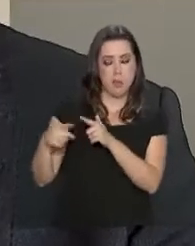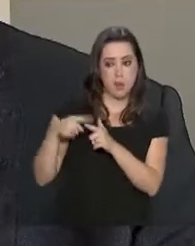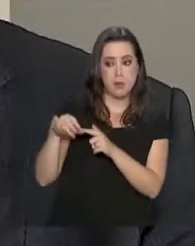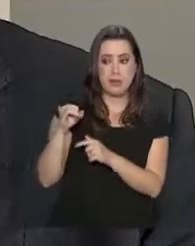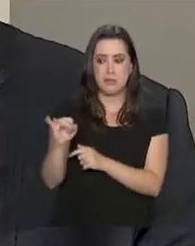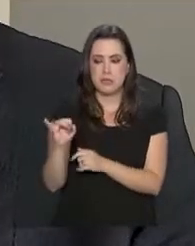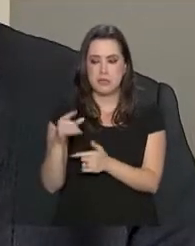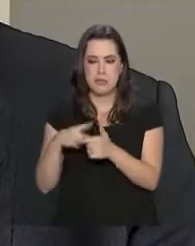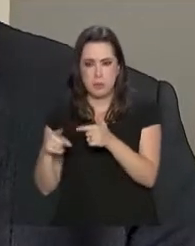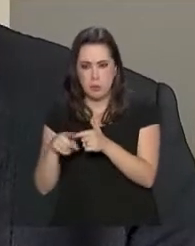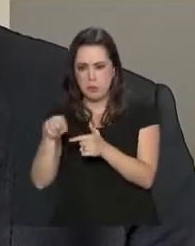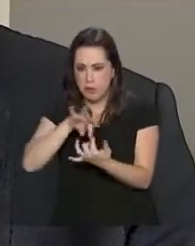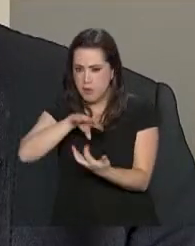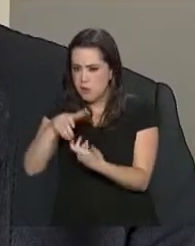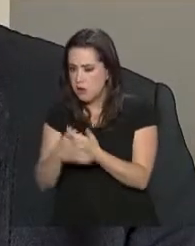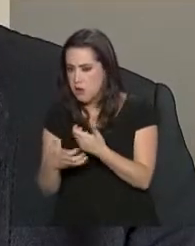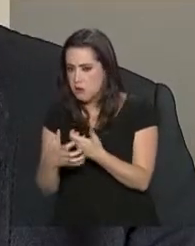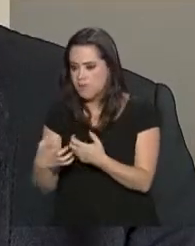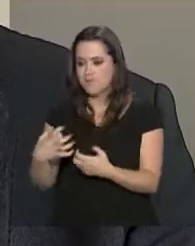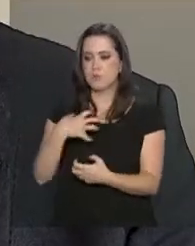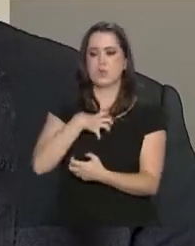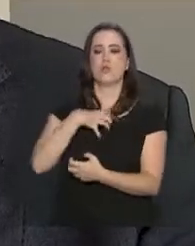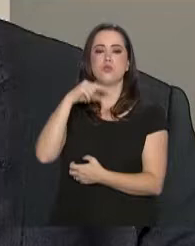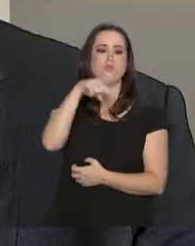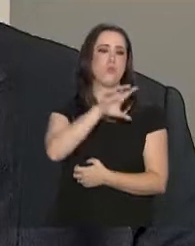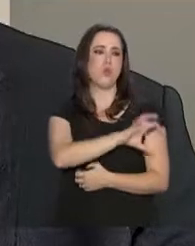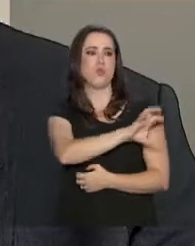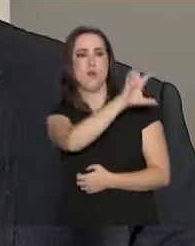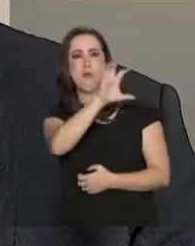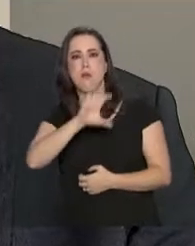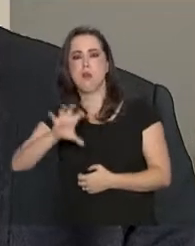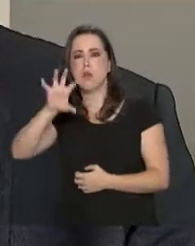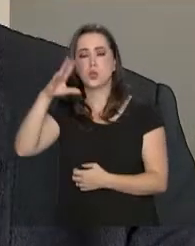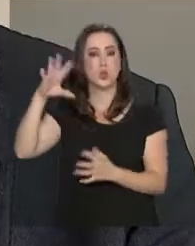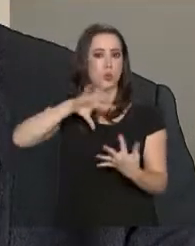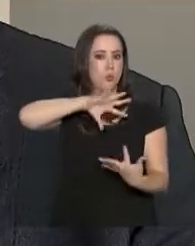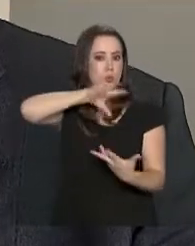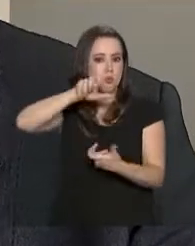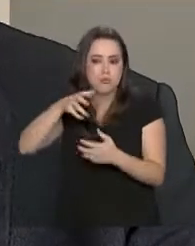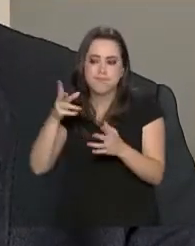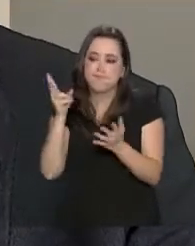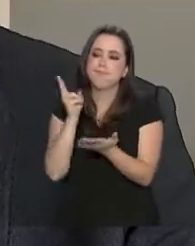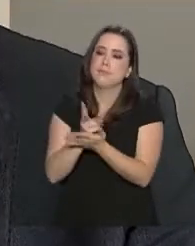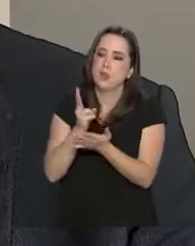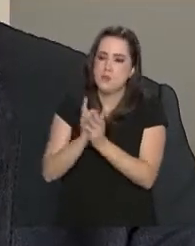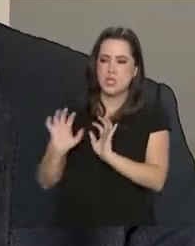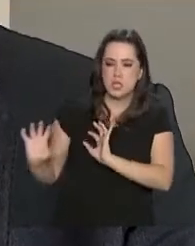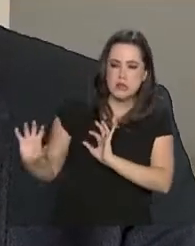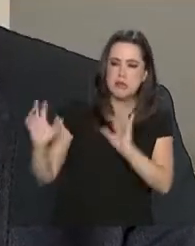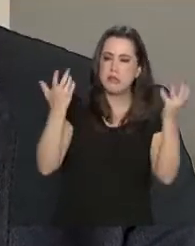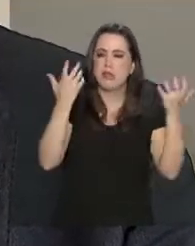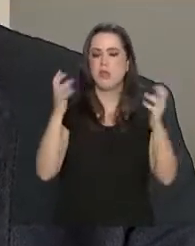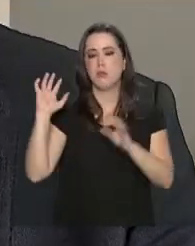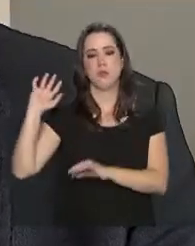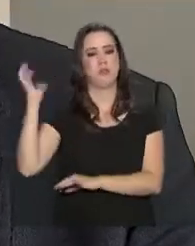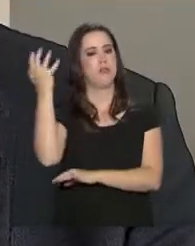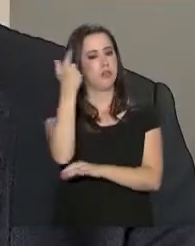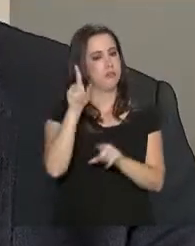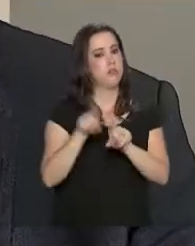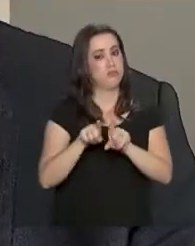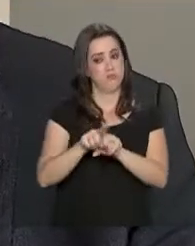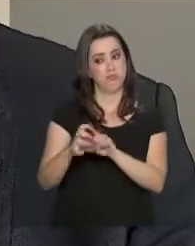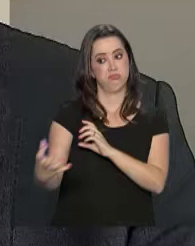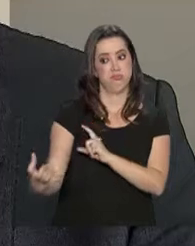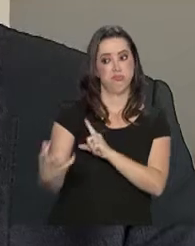Antártida sentida muito pelos continentes, pelos outros continentes do mundo, em termos de clima, em termos de meio ambiente. Então, é